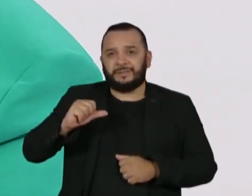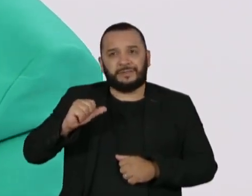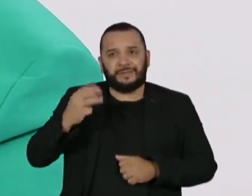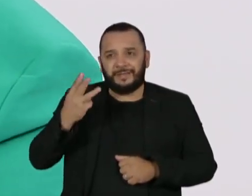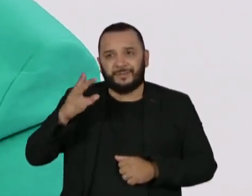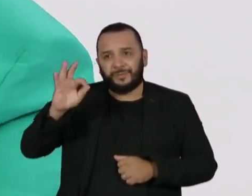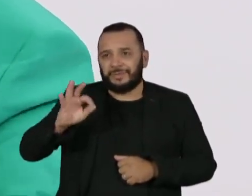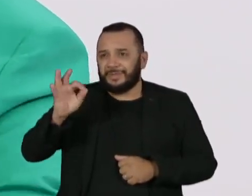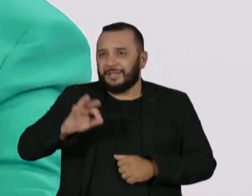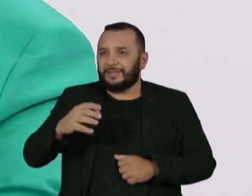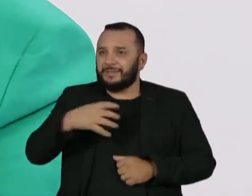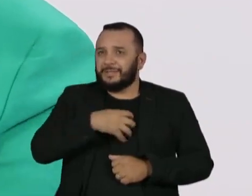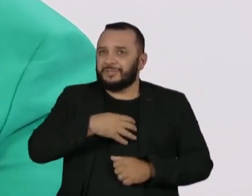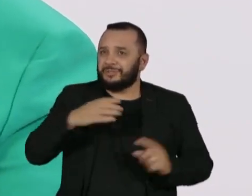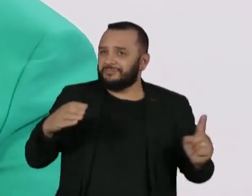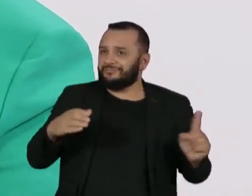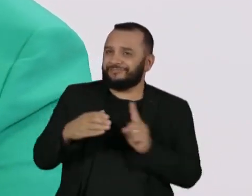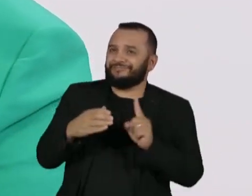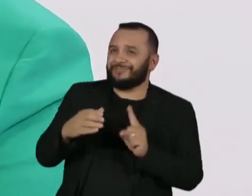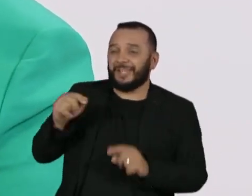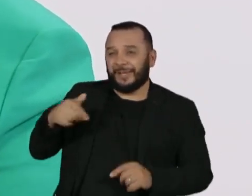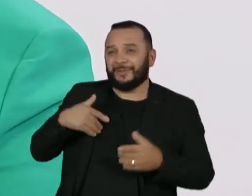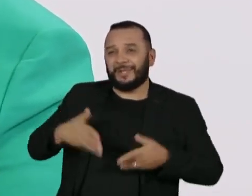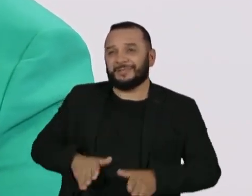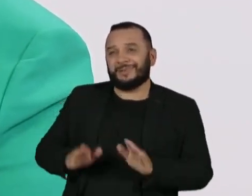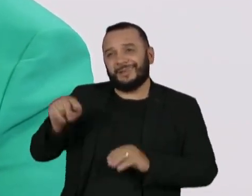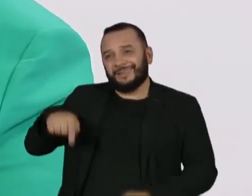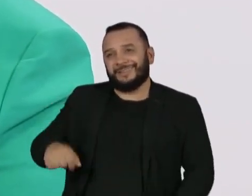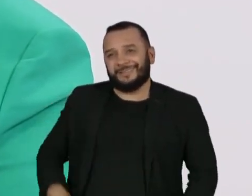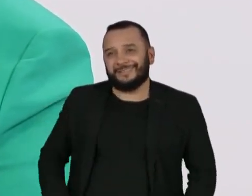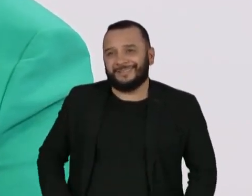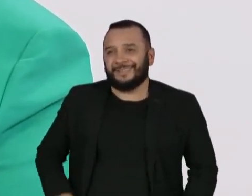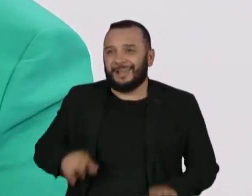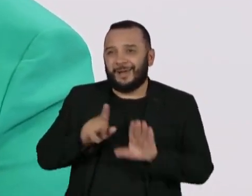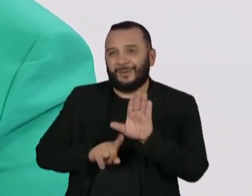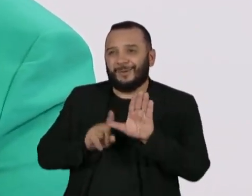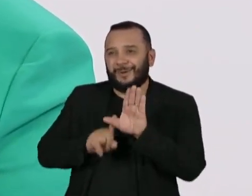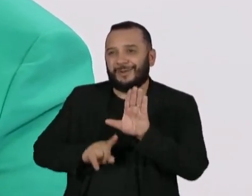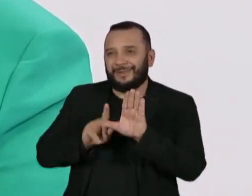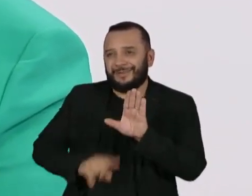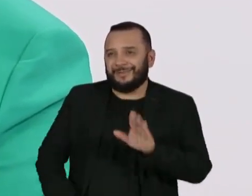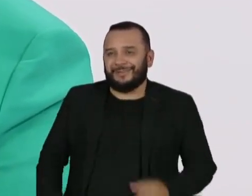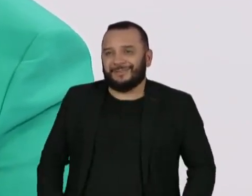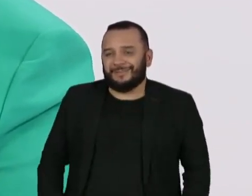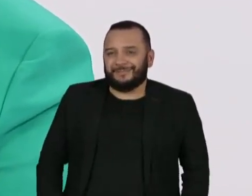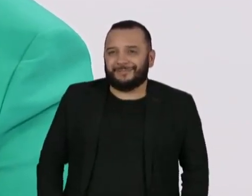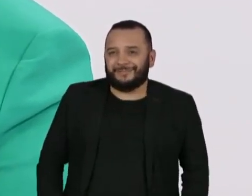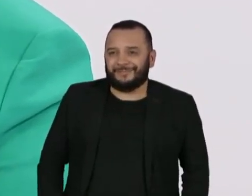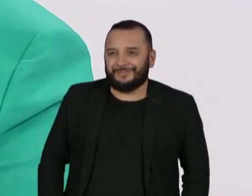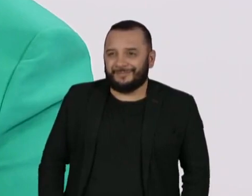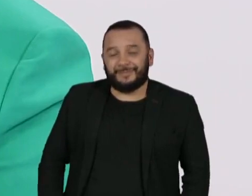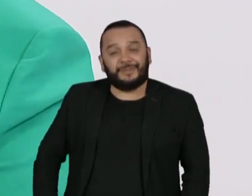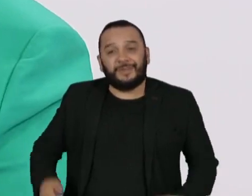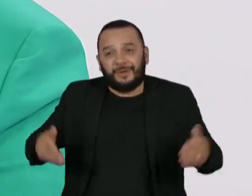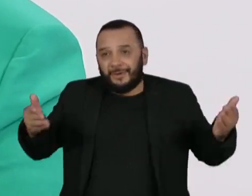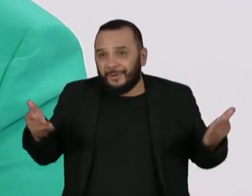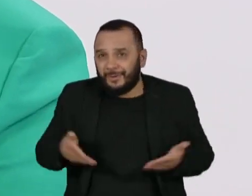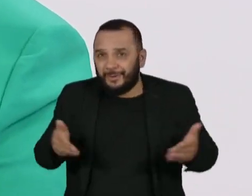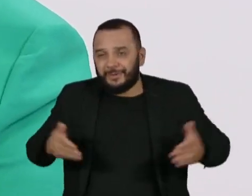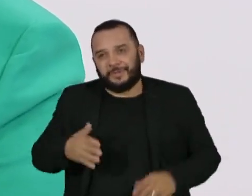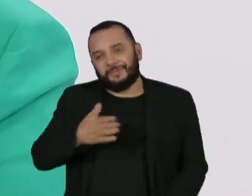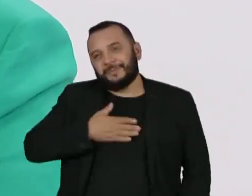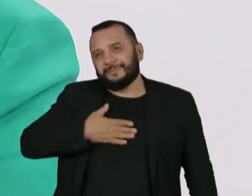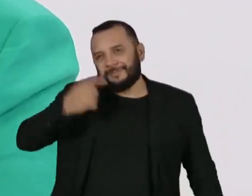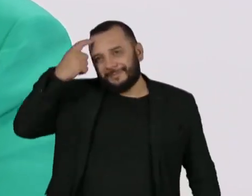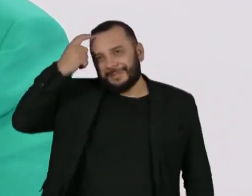muito grande. Eu falei, eu sou daqui. Falou bom. E hoje, o meu pensamento é que eu